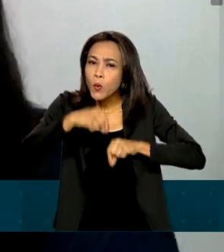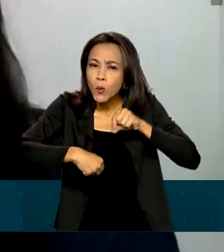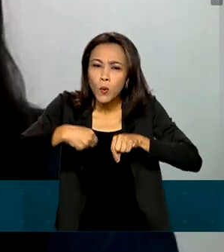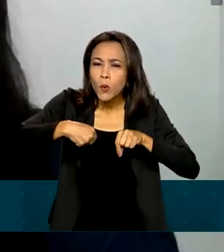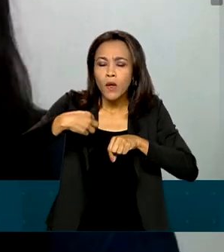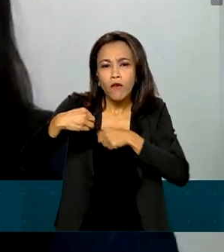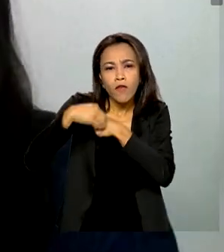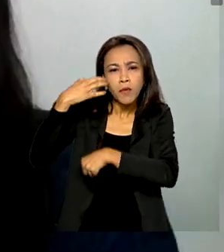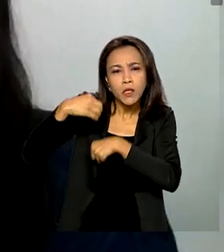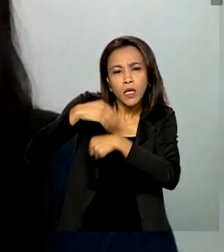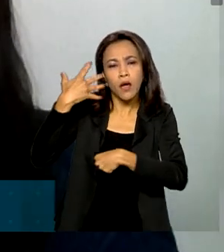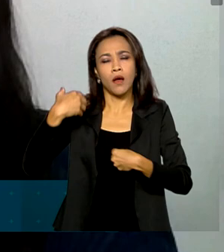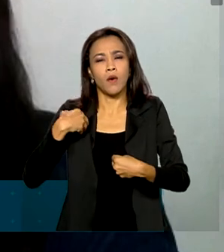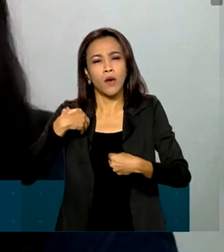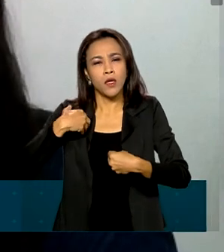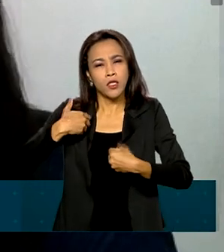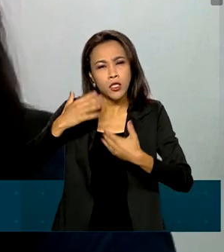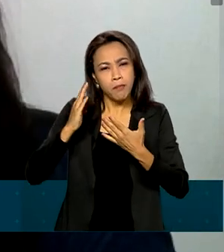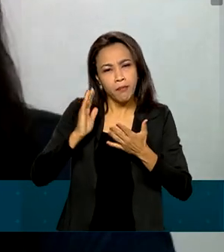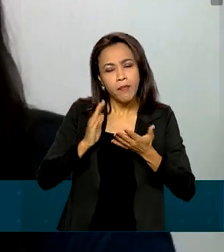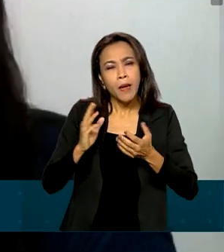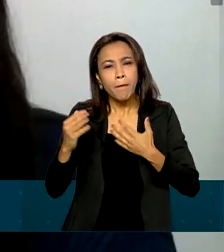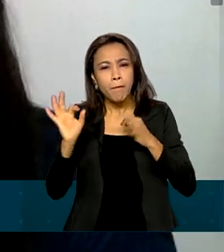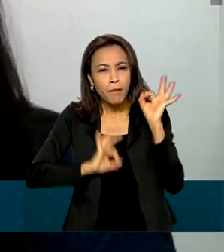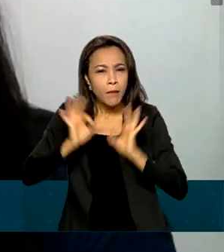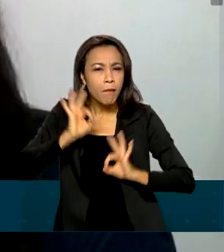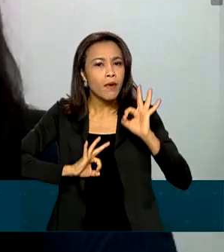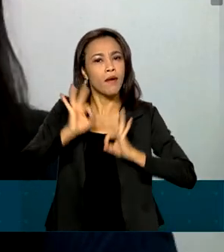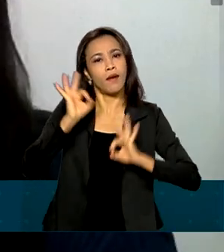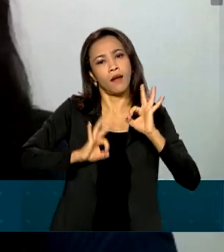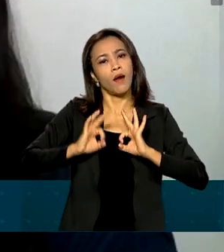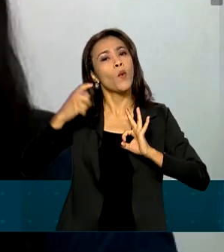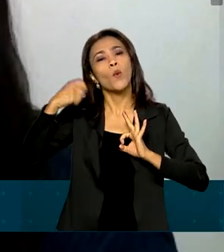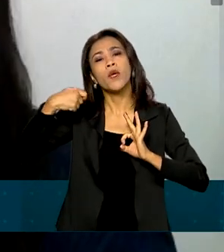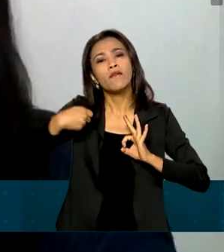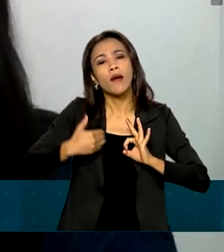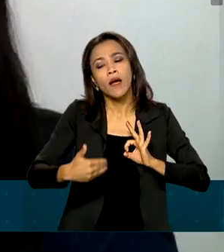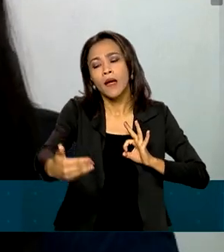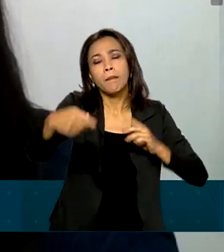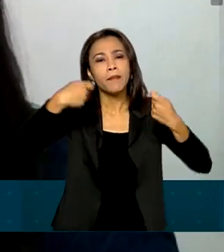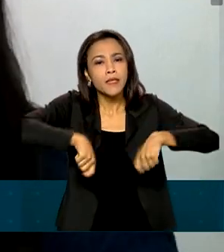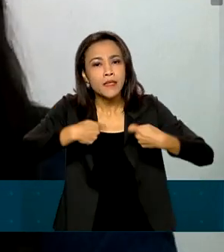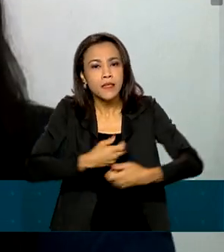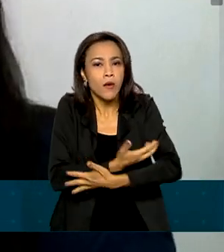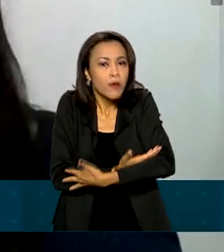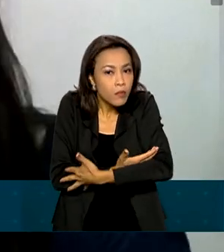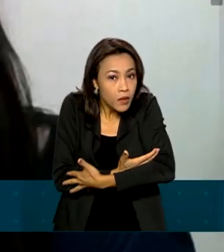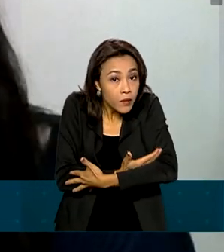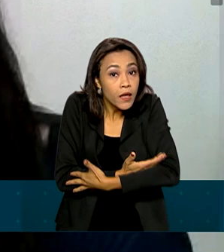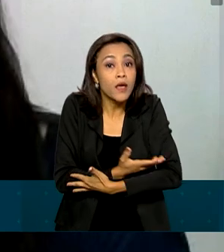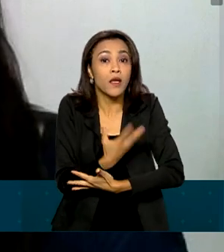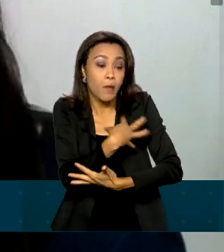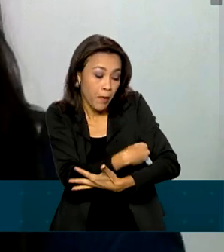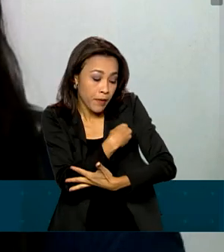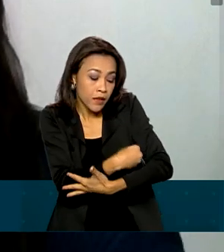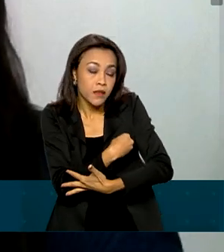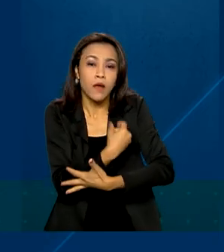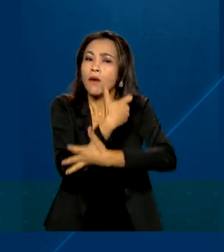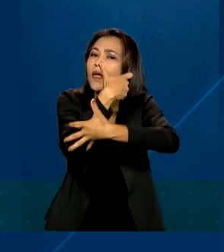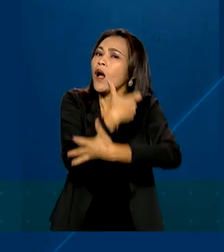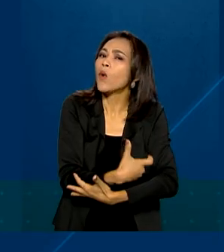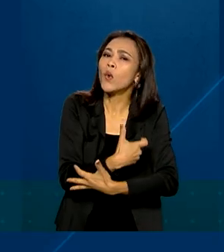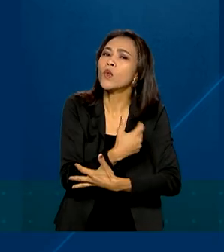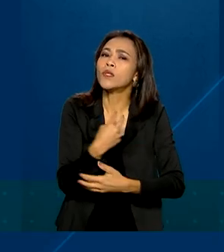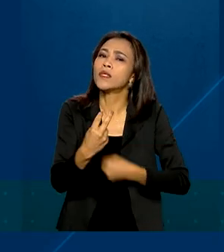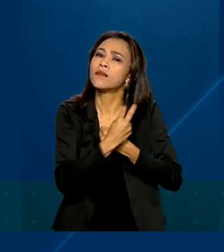de te preparar para tudo o que o Vinícius vai precisar, tanto na questão de amamentação e de onde ele vai fazer esse tratamento.